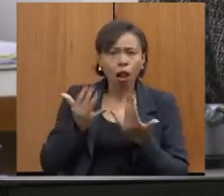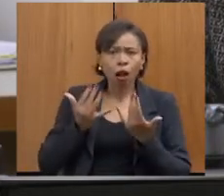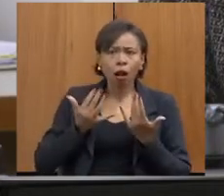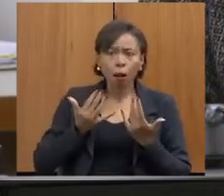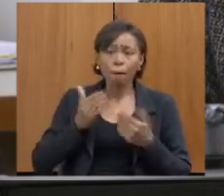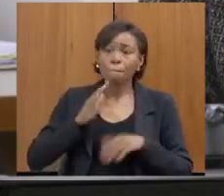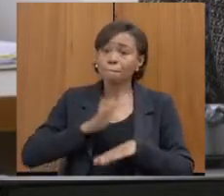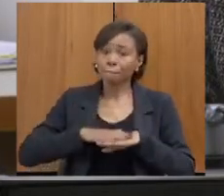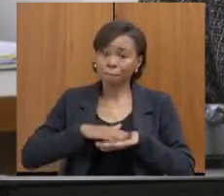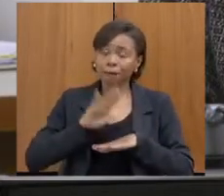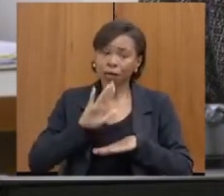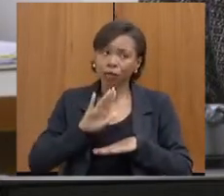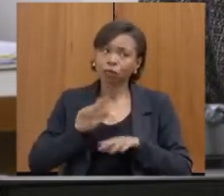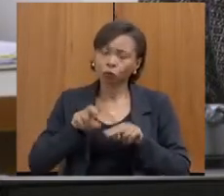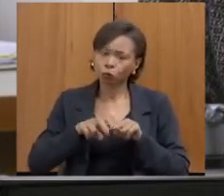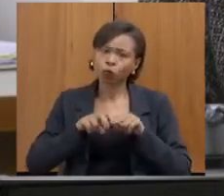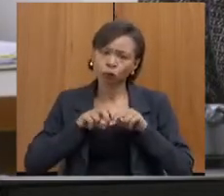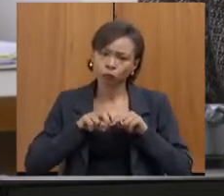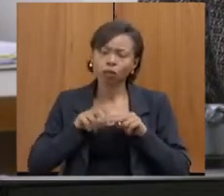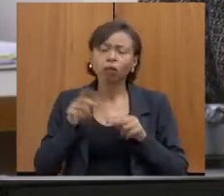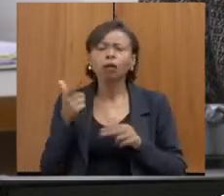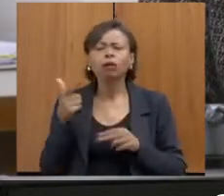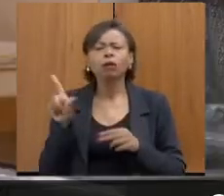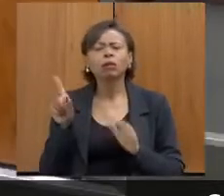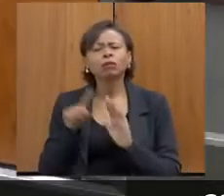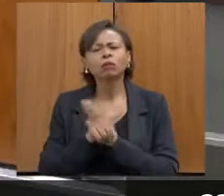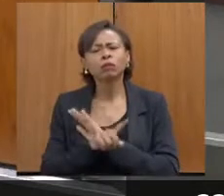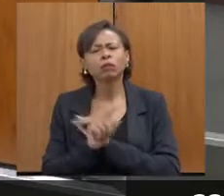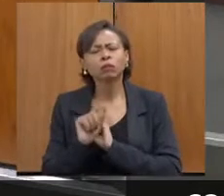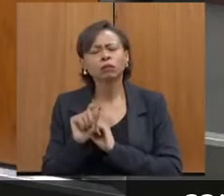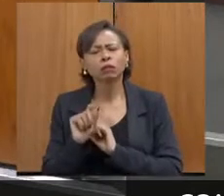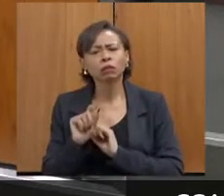é cerca disso mesmo. E qual foi a outra pergunta? Desculpa.